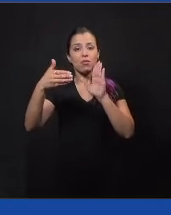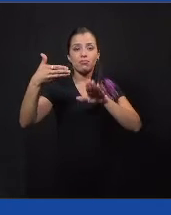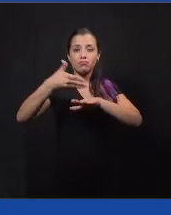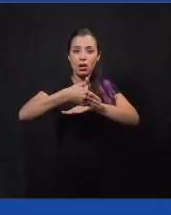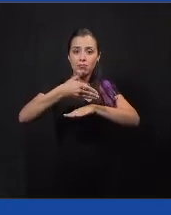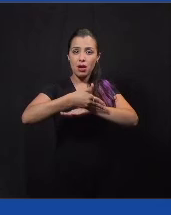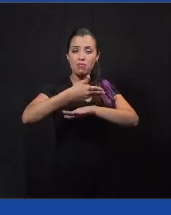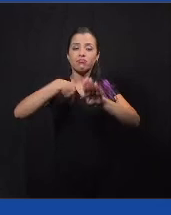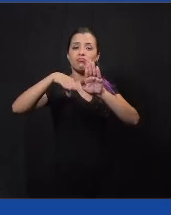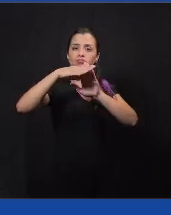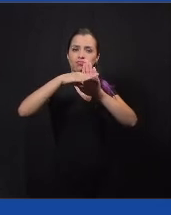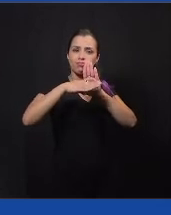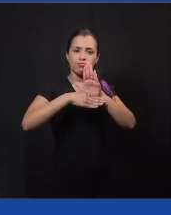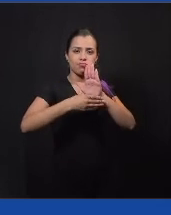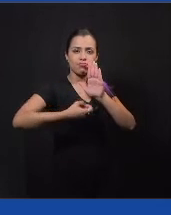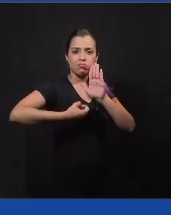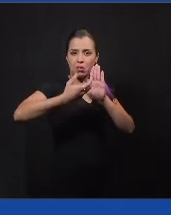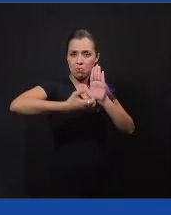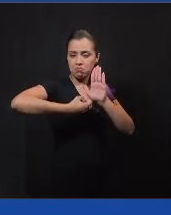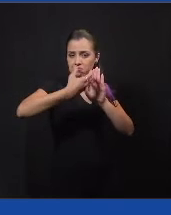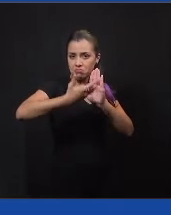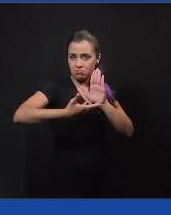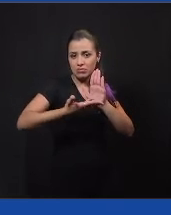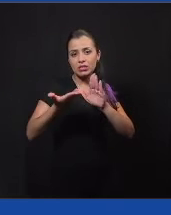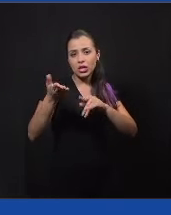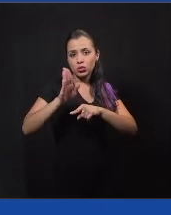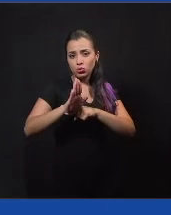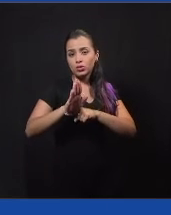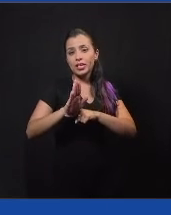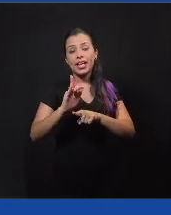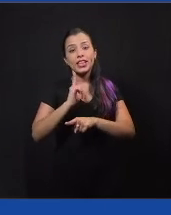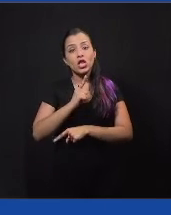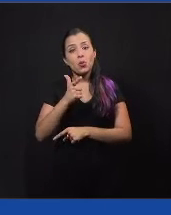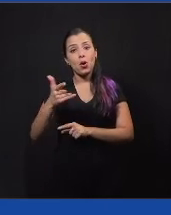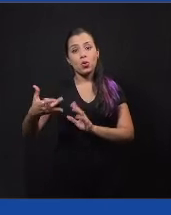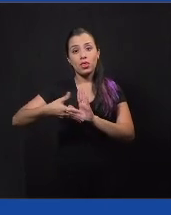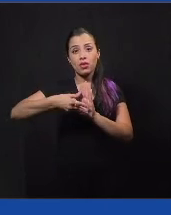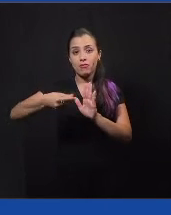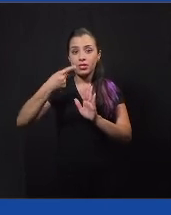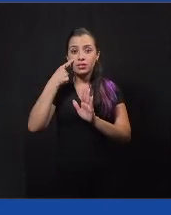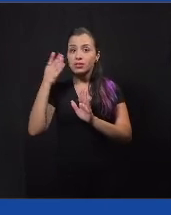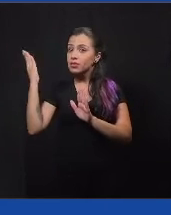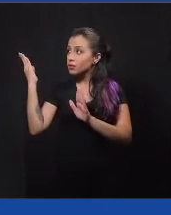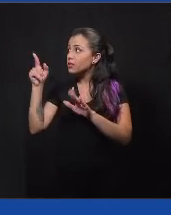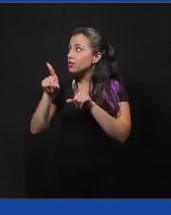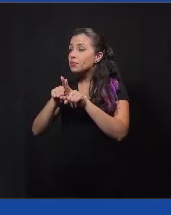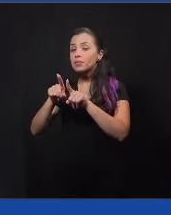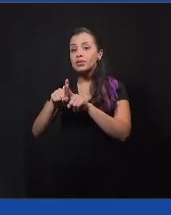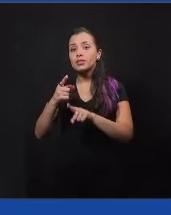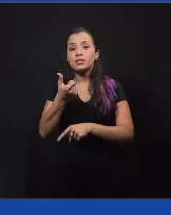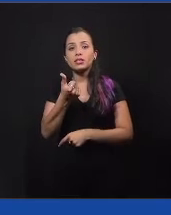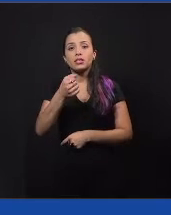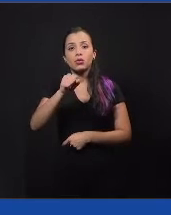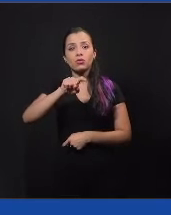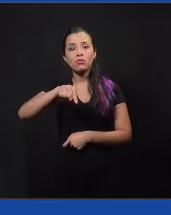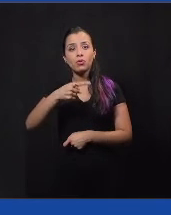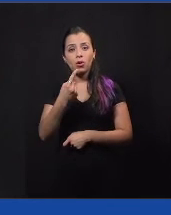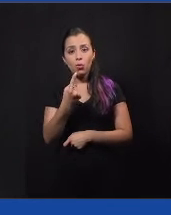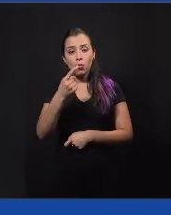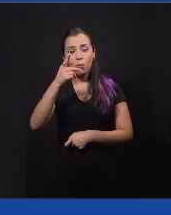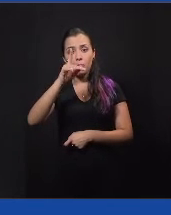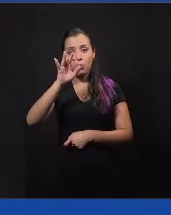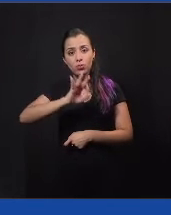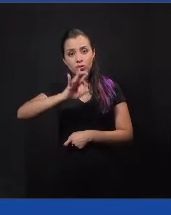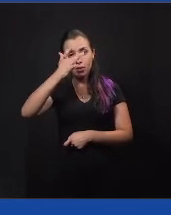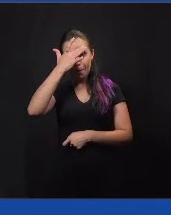e mais uma referência aí, né, ao relatório do Instituto Civis, é que 68,1% das pessoas, né,